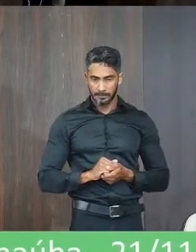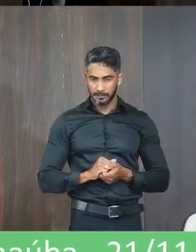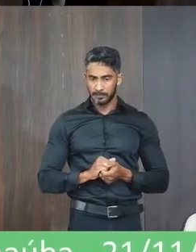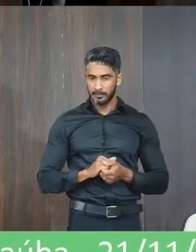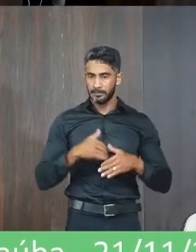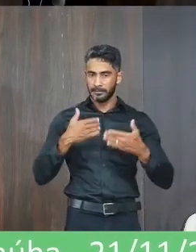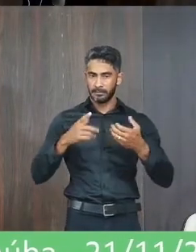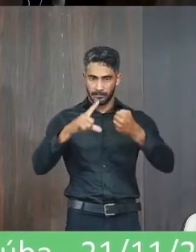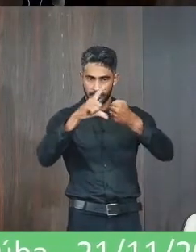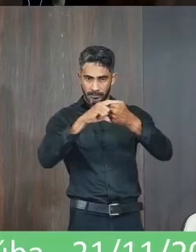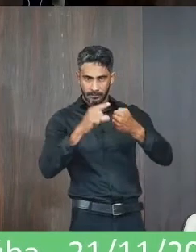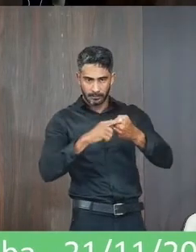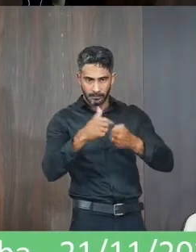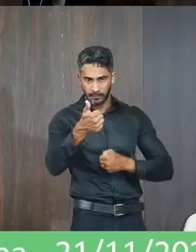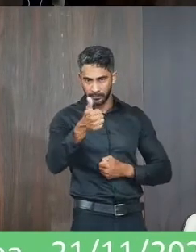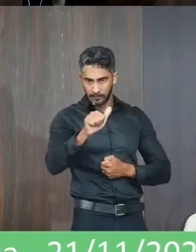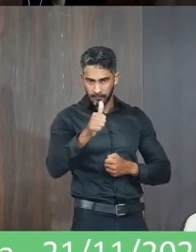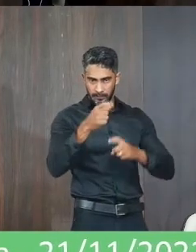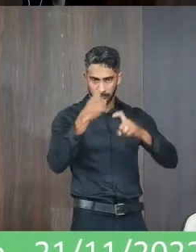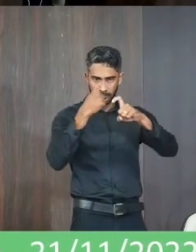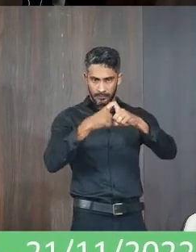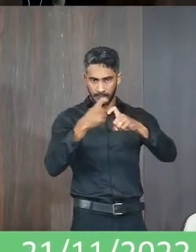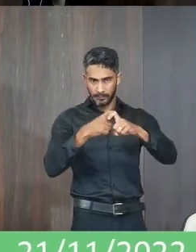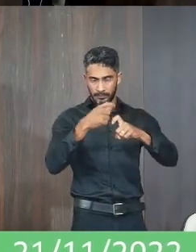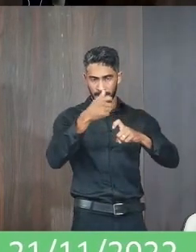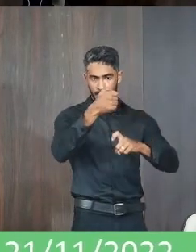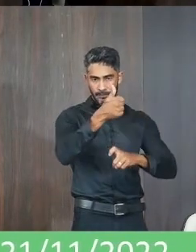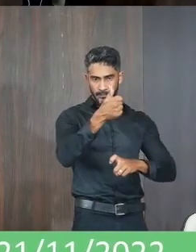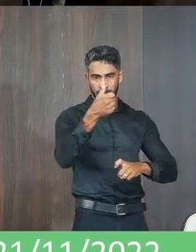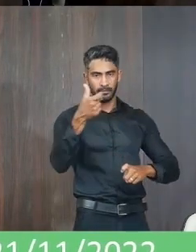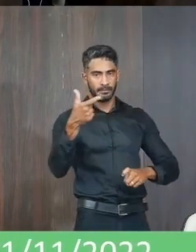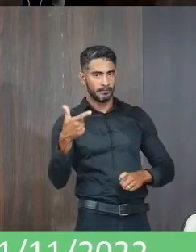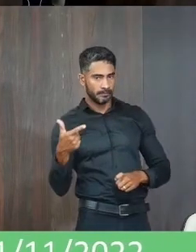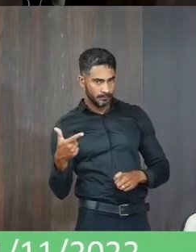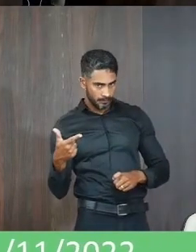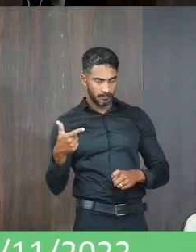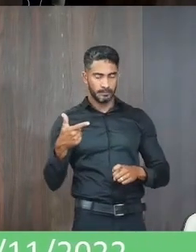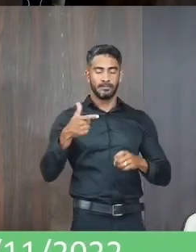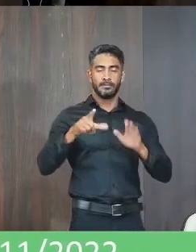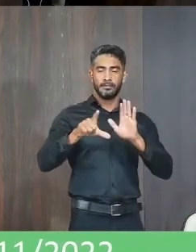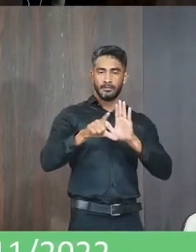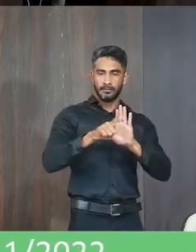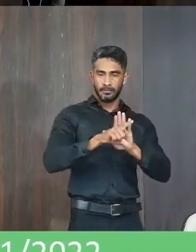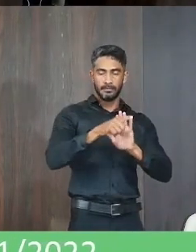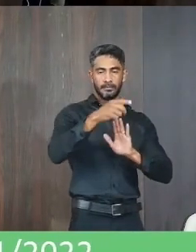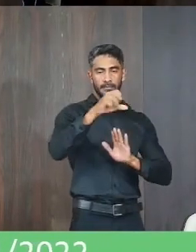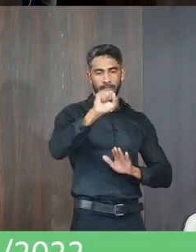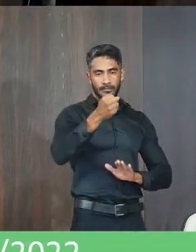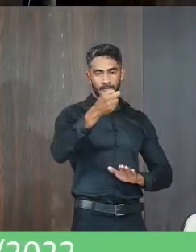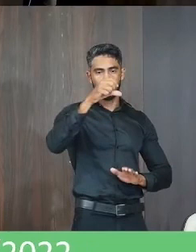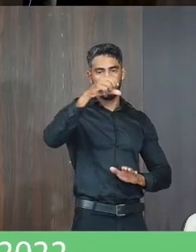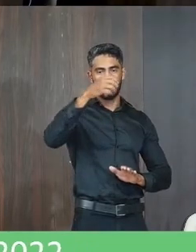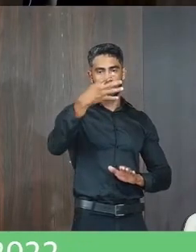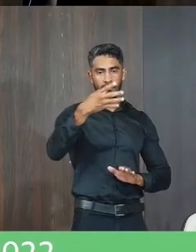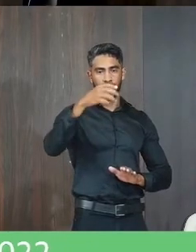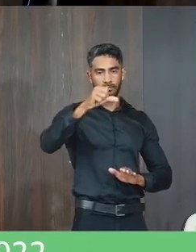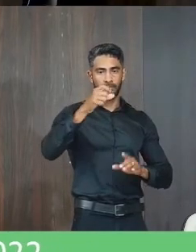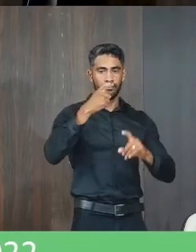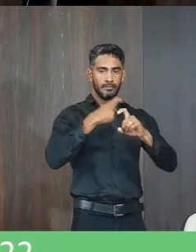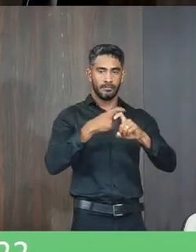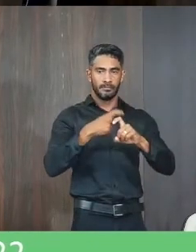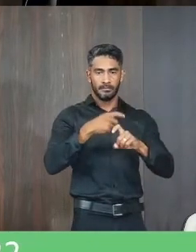insculpido no artigo 11, inciso 12º da Lei nº 8.429 de 1992, inciso